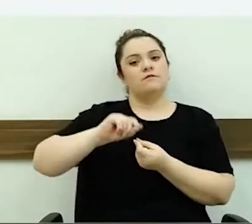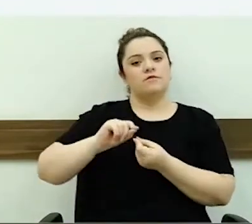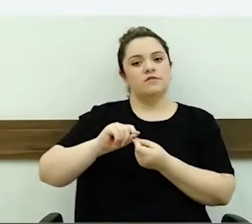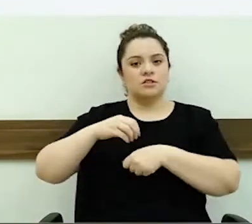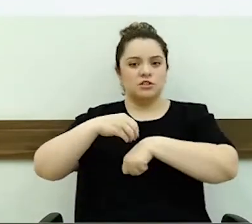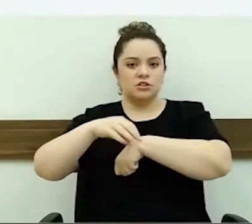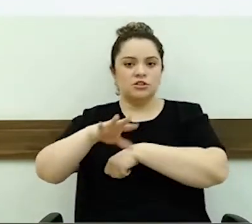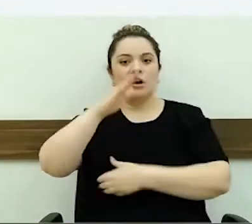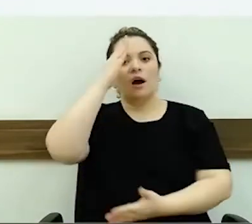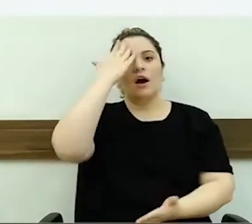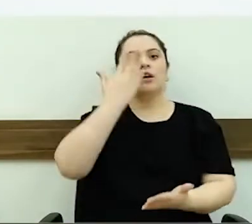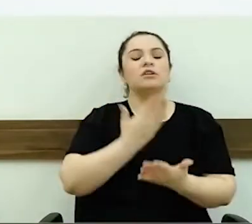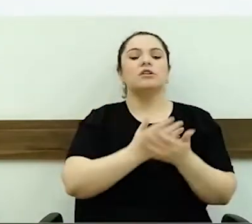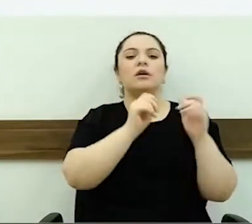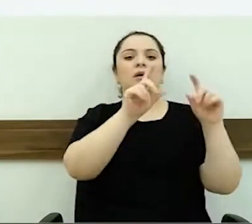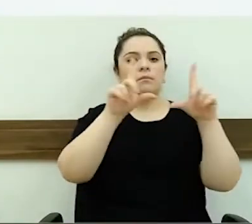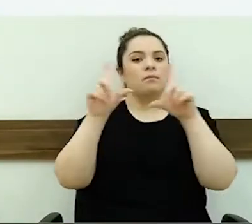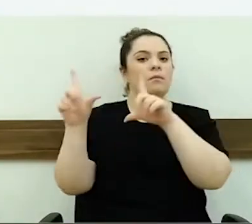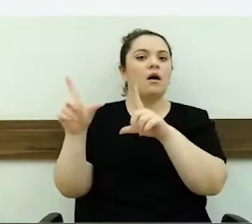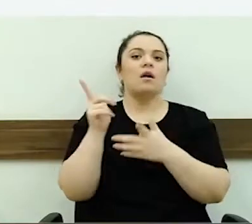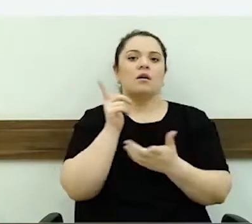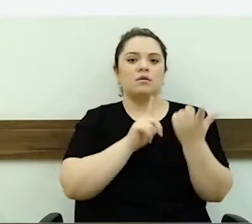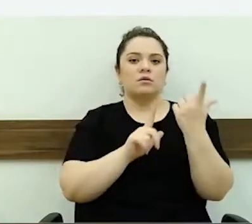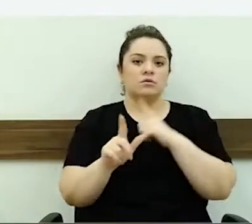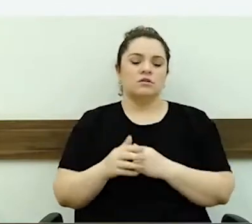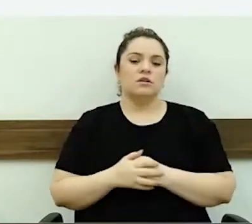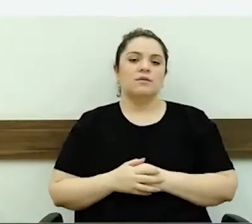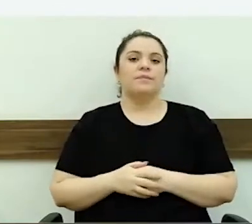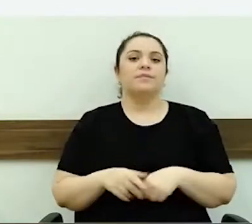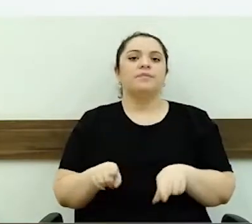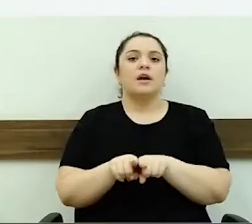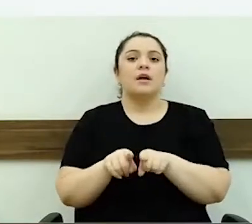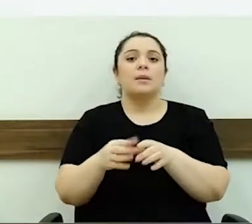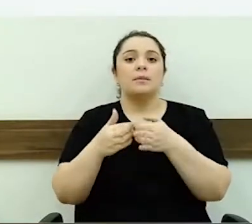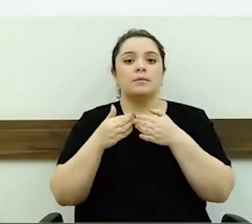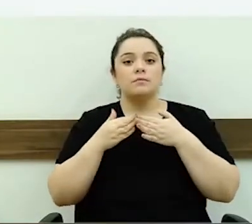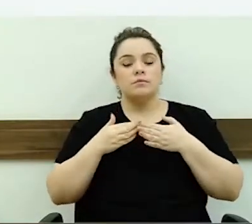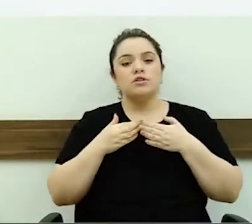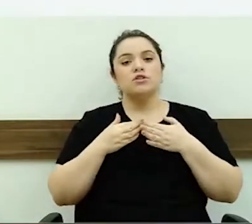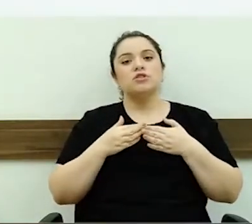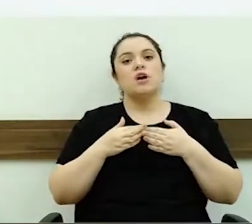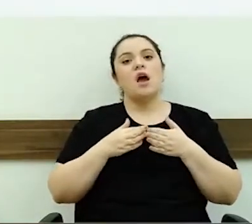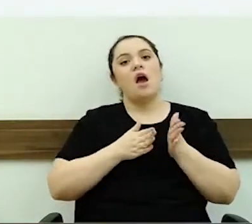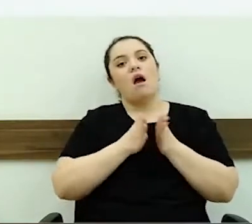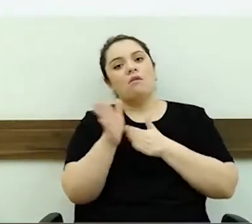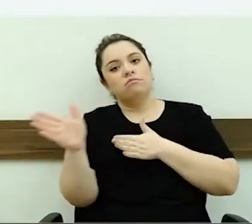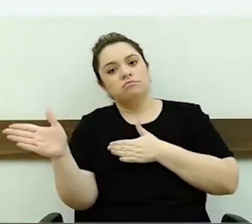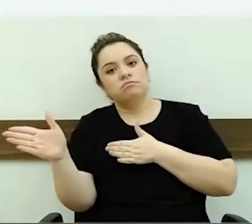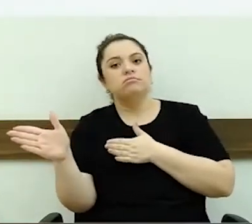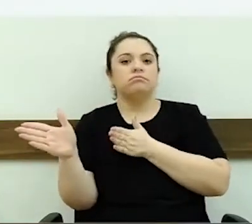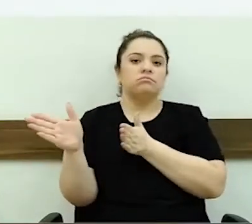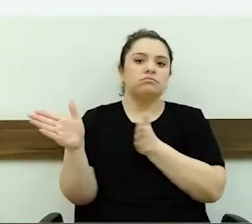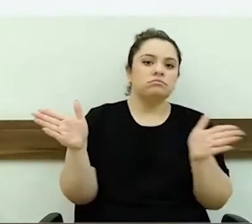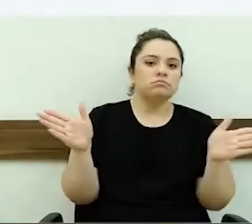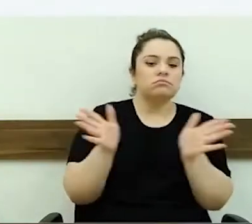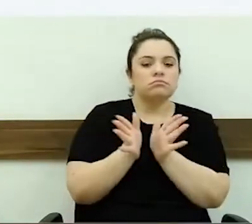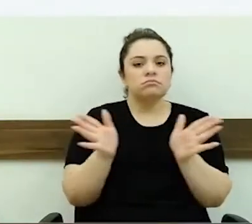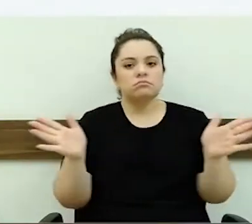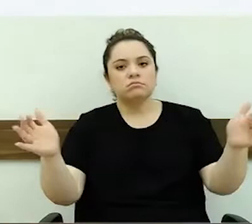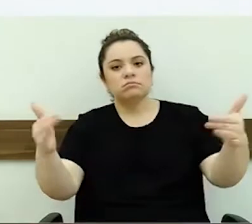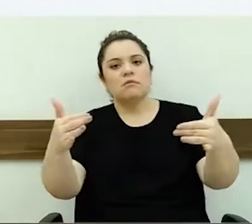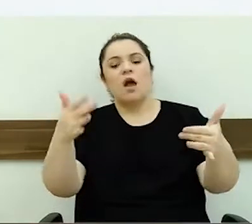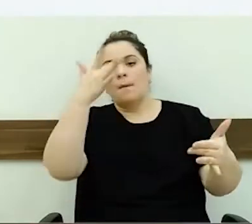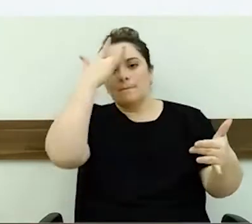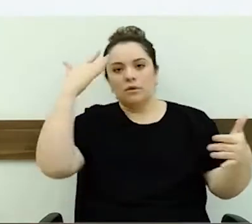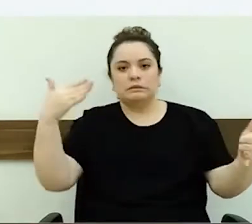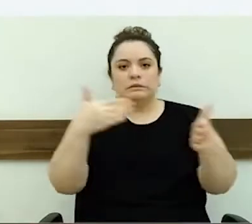que as placas vão saírem. Até pedi também, em sentido de andar na mão direita, voltar pela mão direita, para que daí as pessoas não